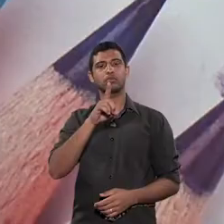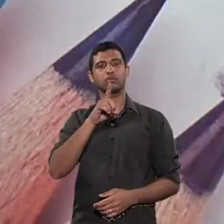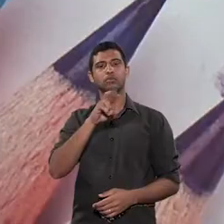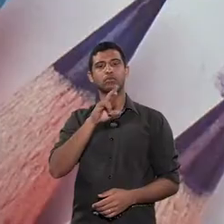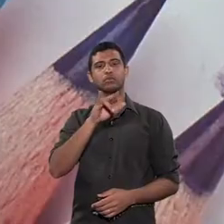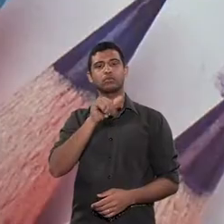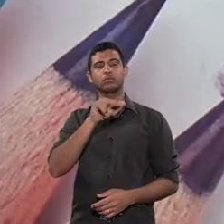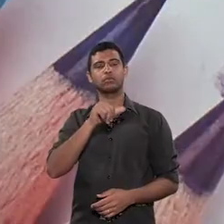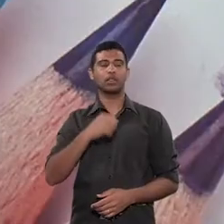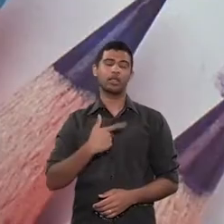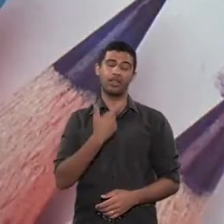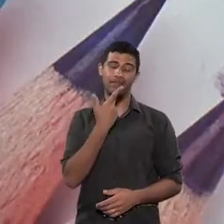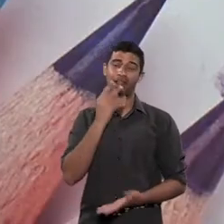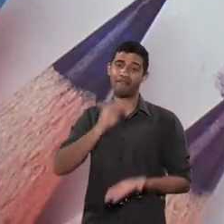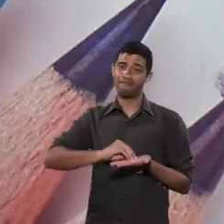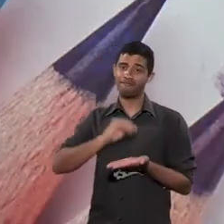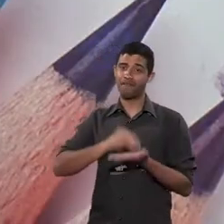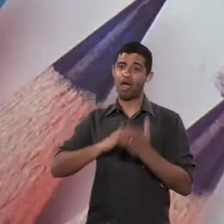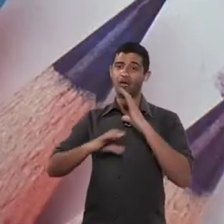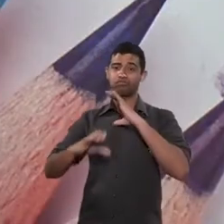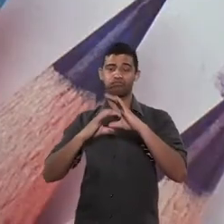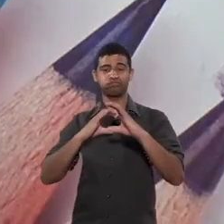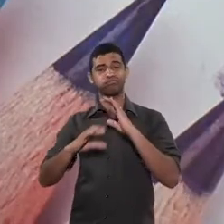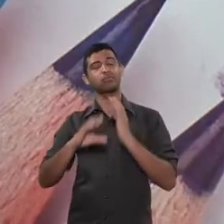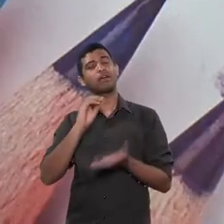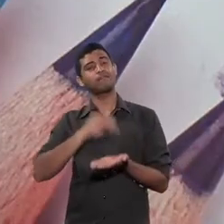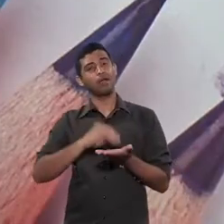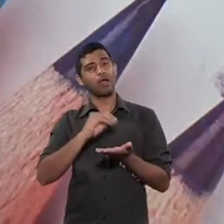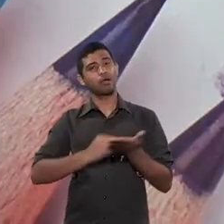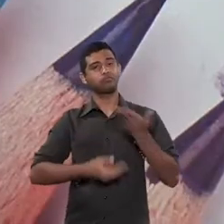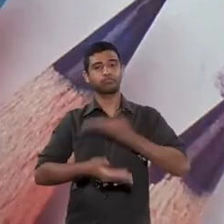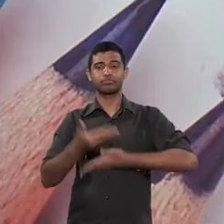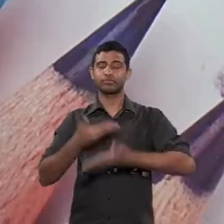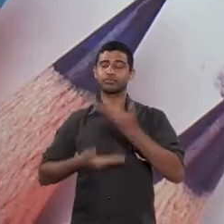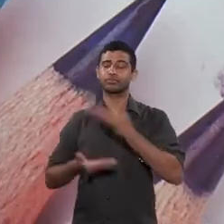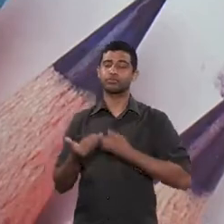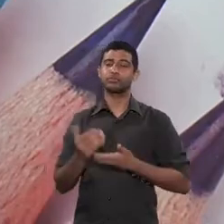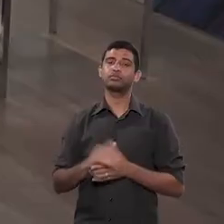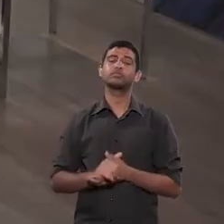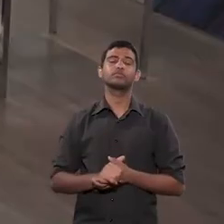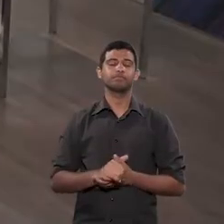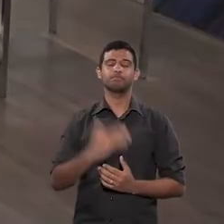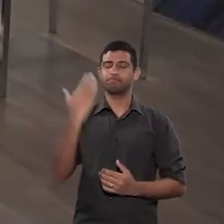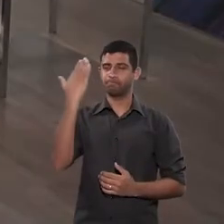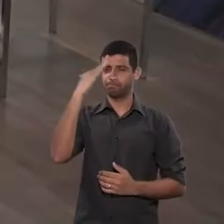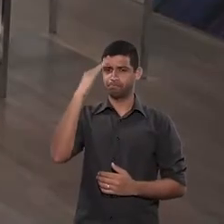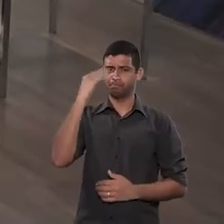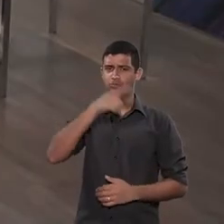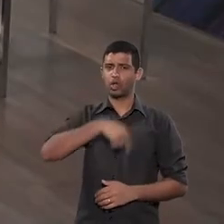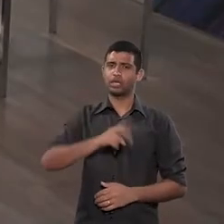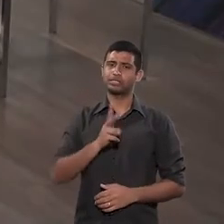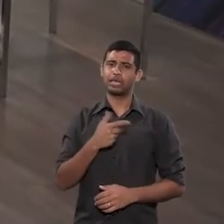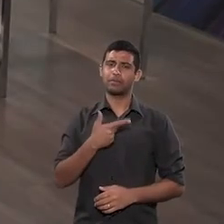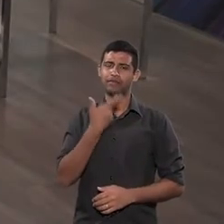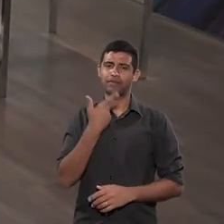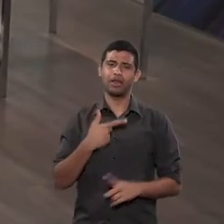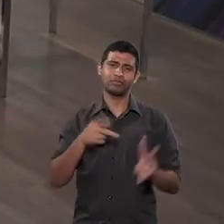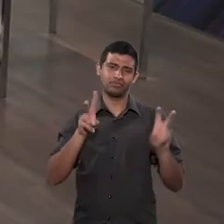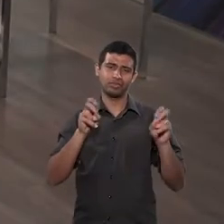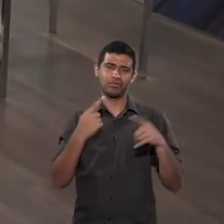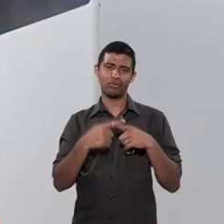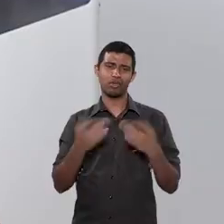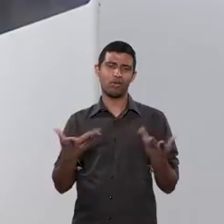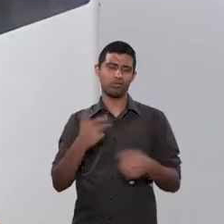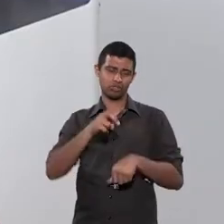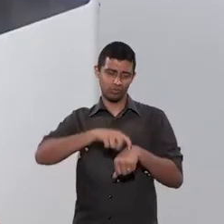dizendo que falta comunicação, falta integração. que eu entendo e que eu acho que a gente tem falado muito sobre isso, até porque